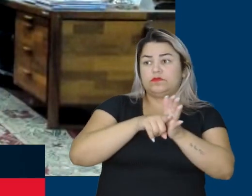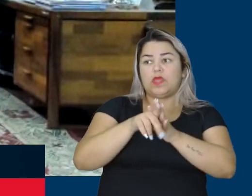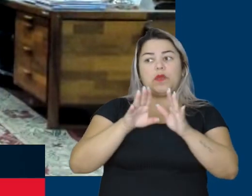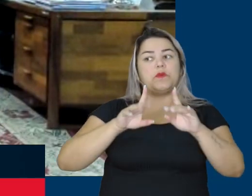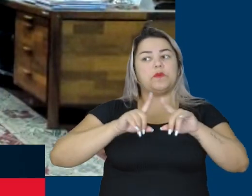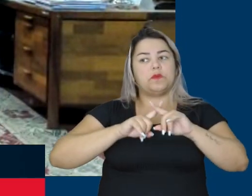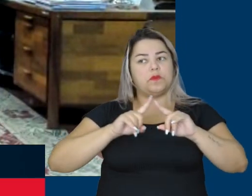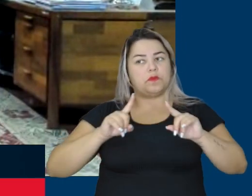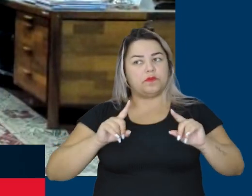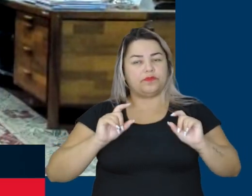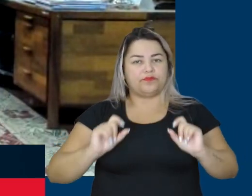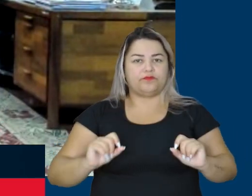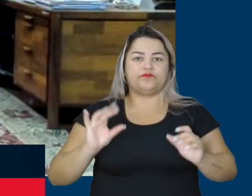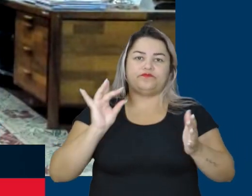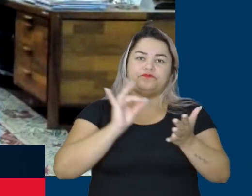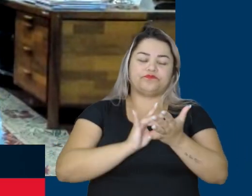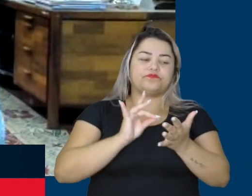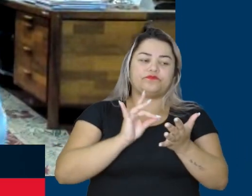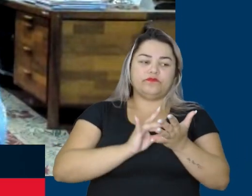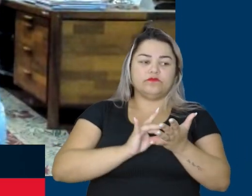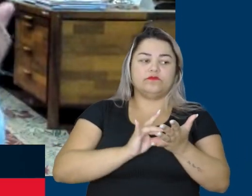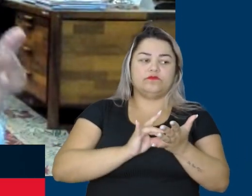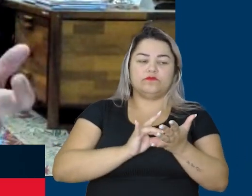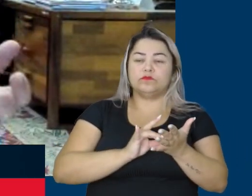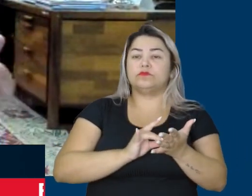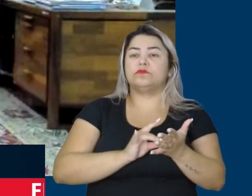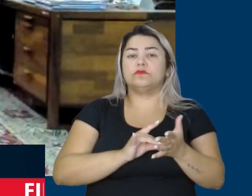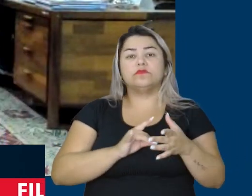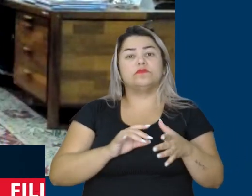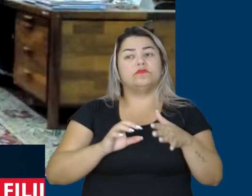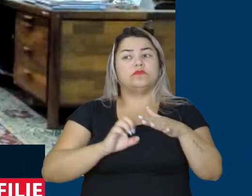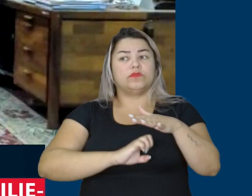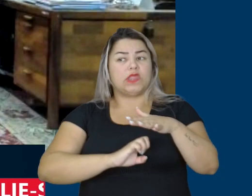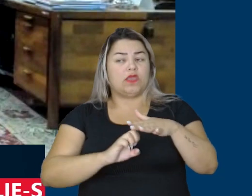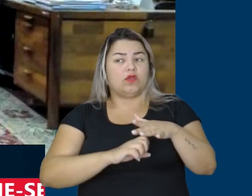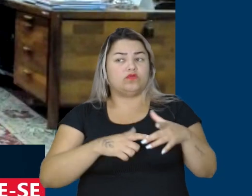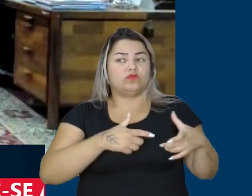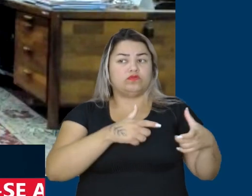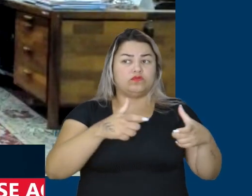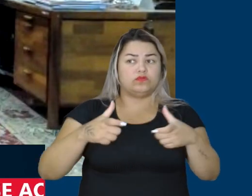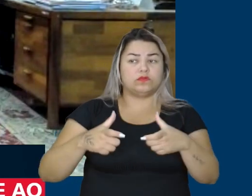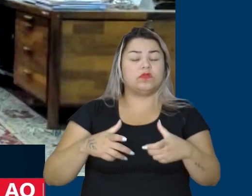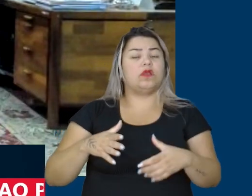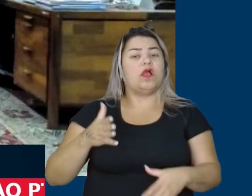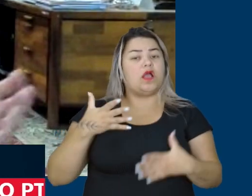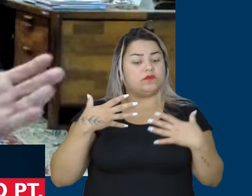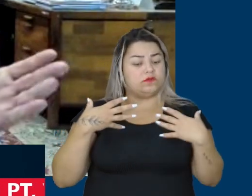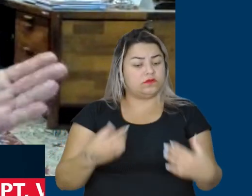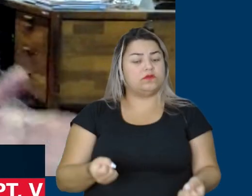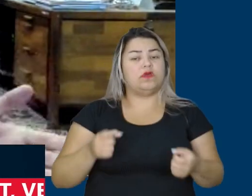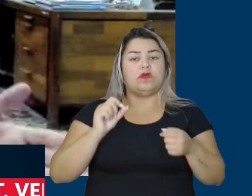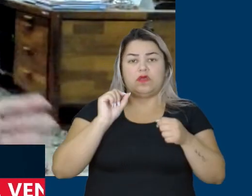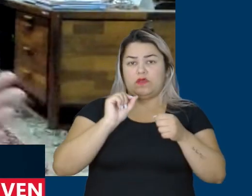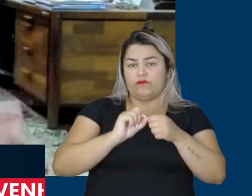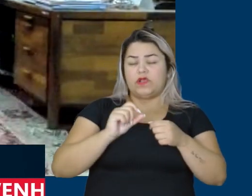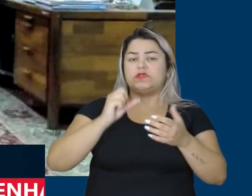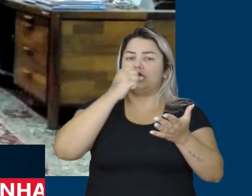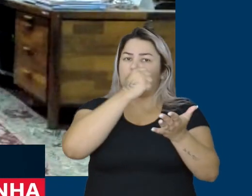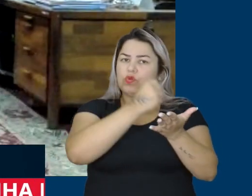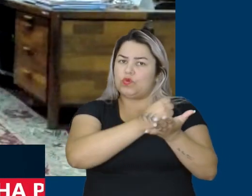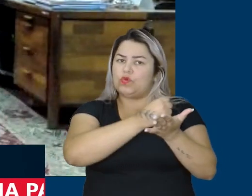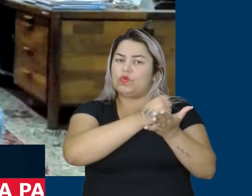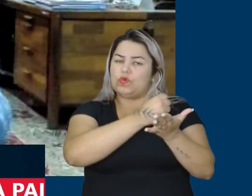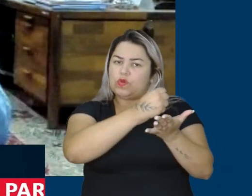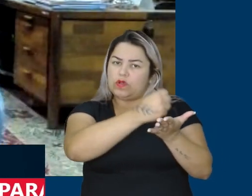mas o fato dos setores empresariais topar fazer um acordo, um